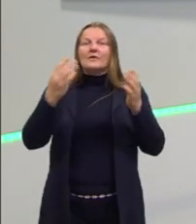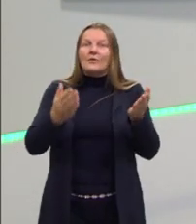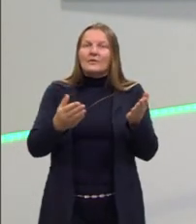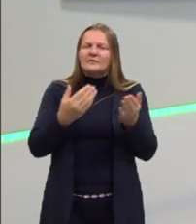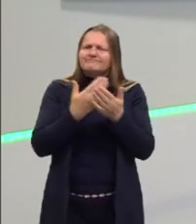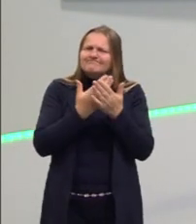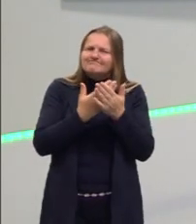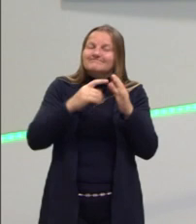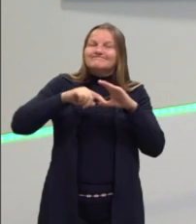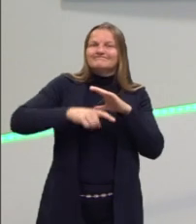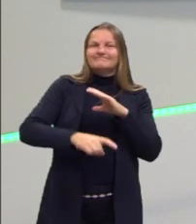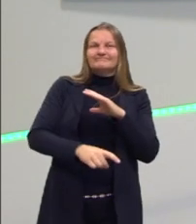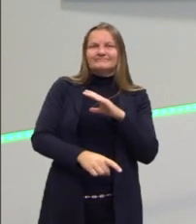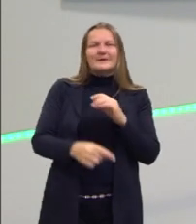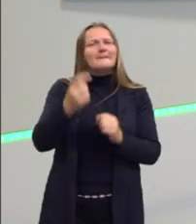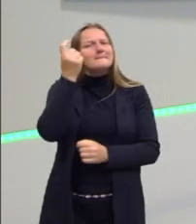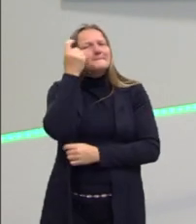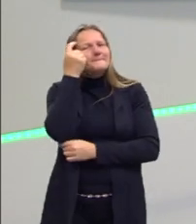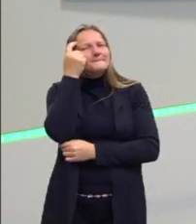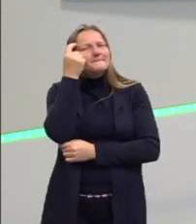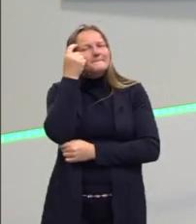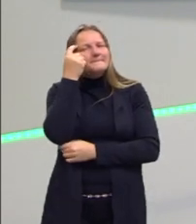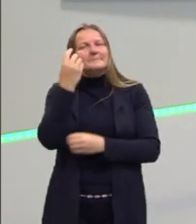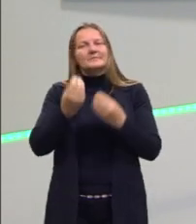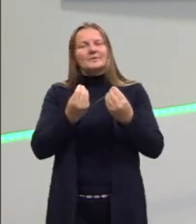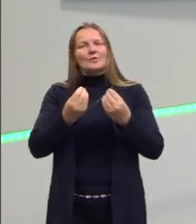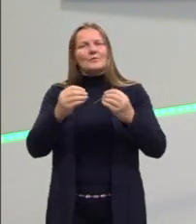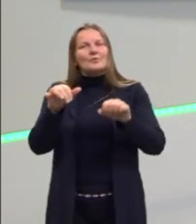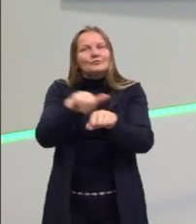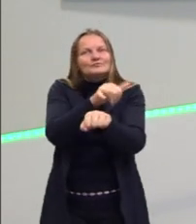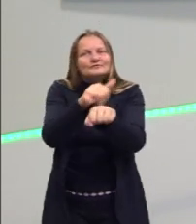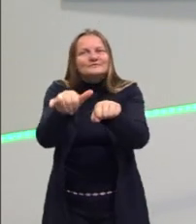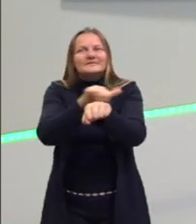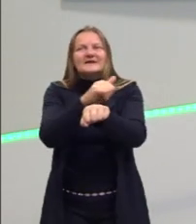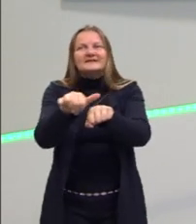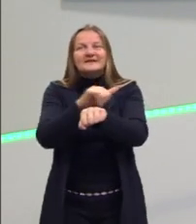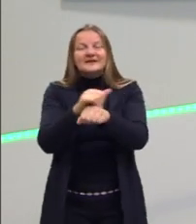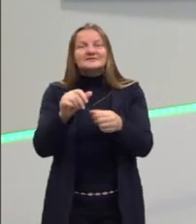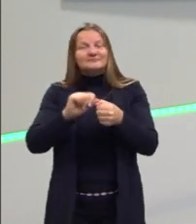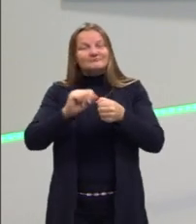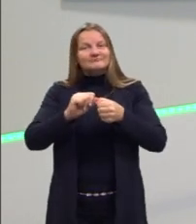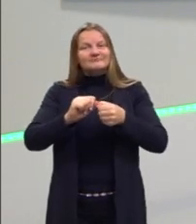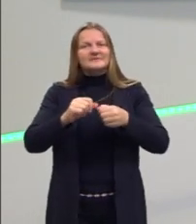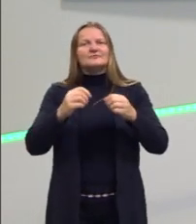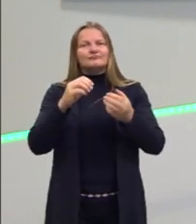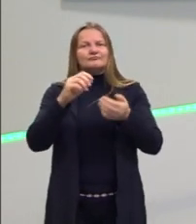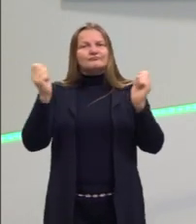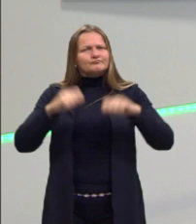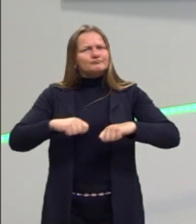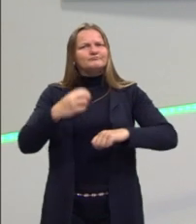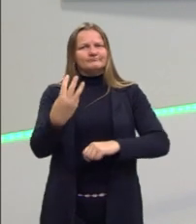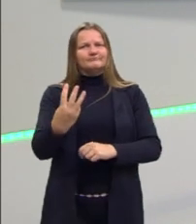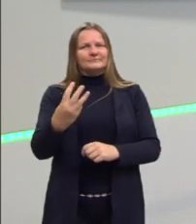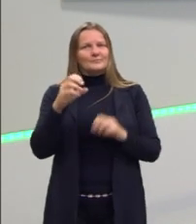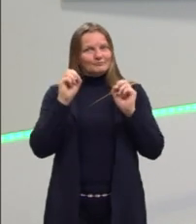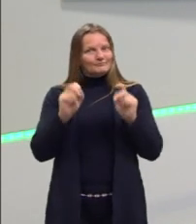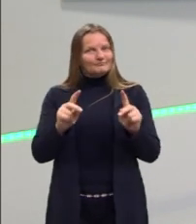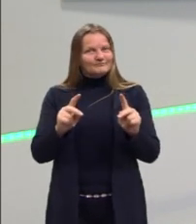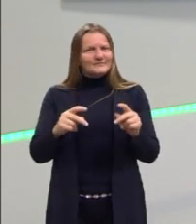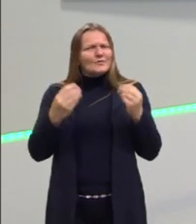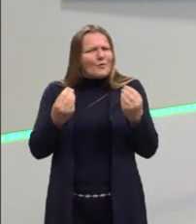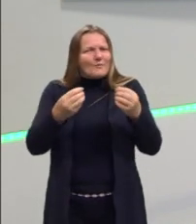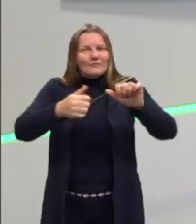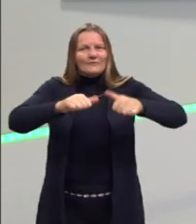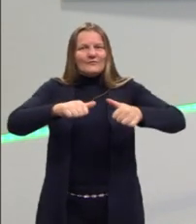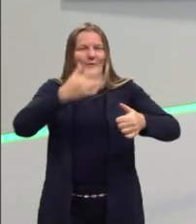estamos pensando em como nós precisamos fazer para atender o que pede a competência 3, certo? Então, como o